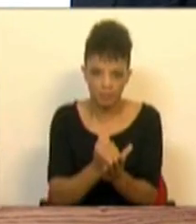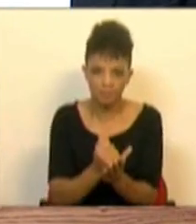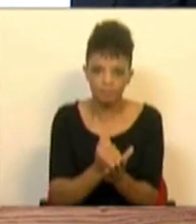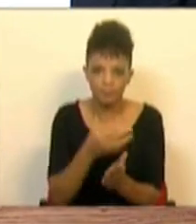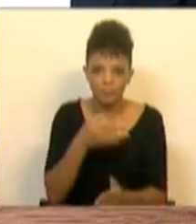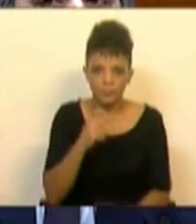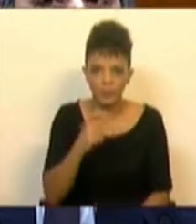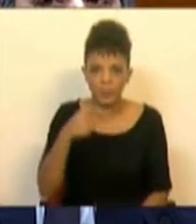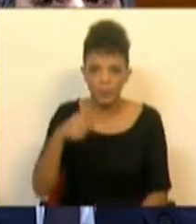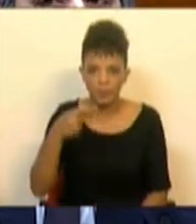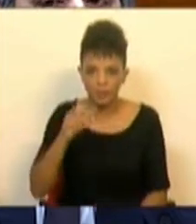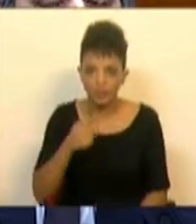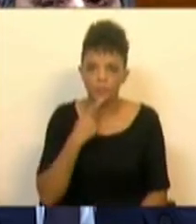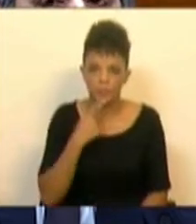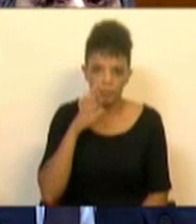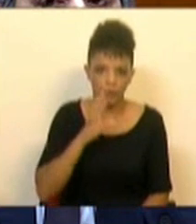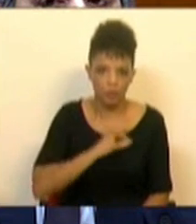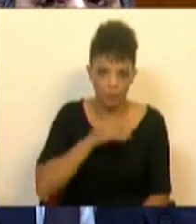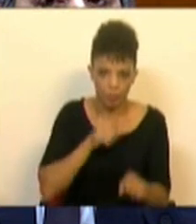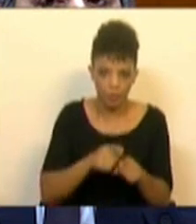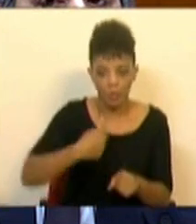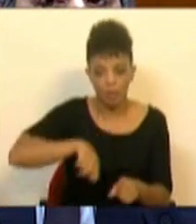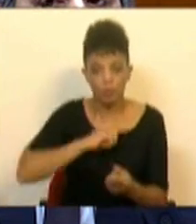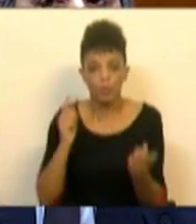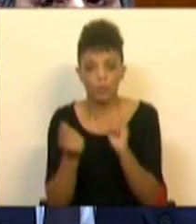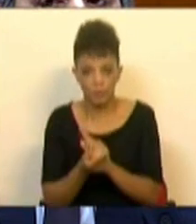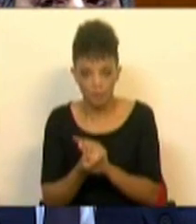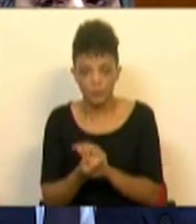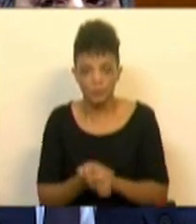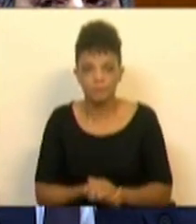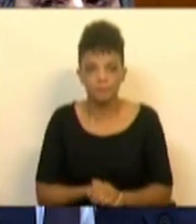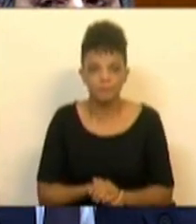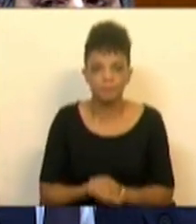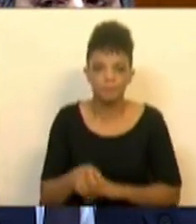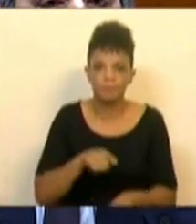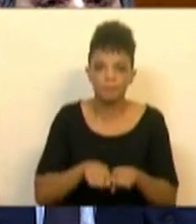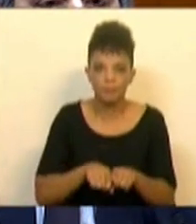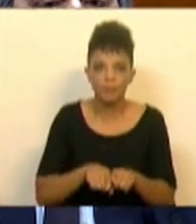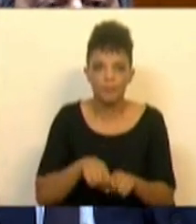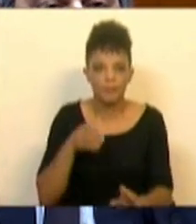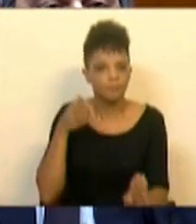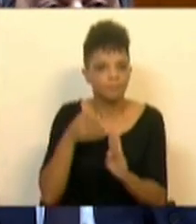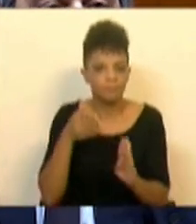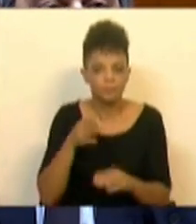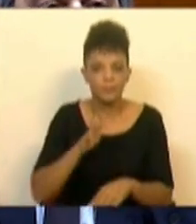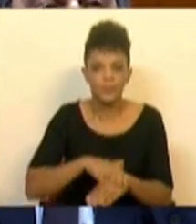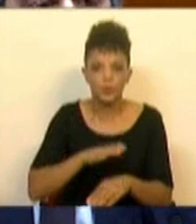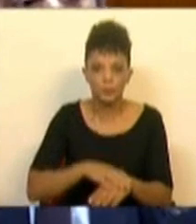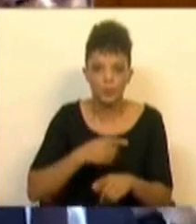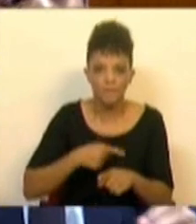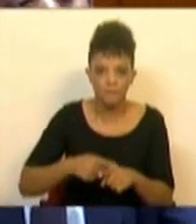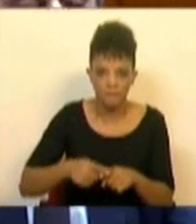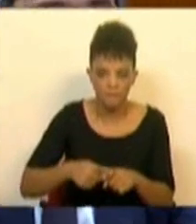percebo, Sra. Deputada. Agora, nós, pelo contrário, temos uma política muito direcionada para